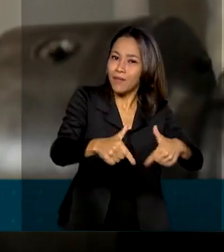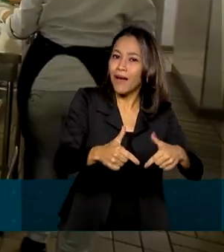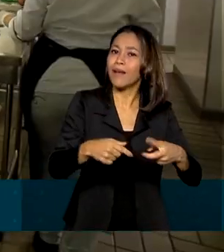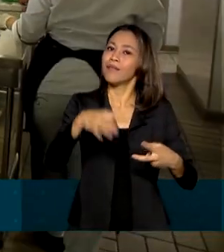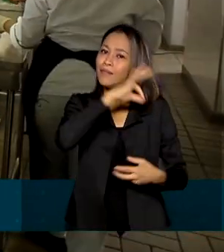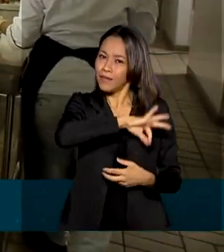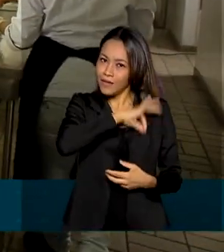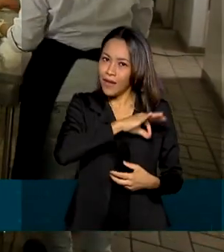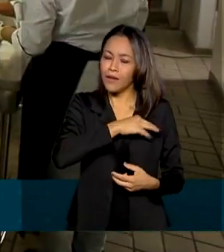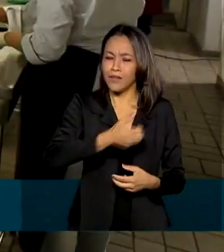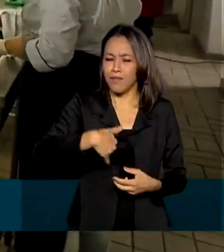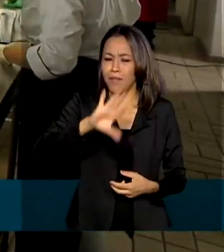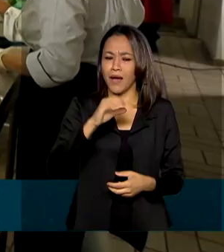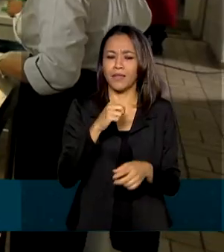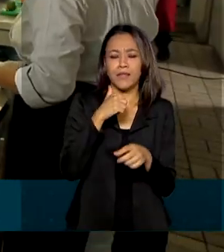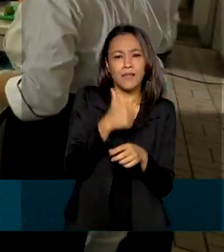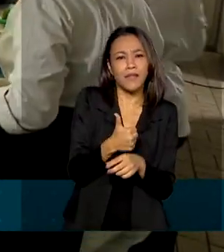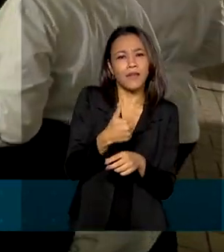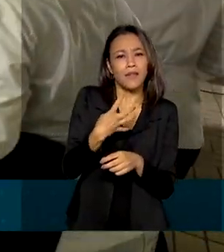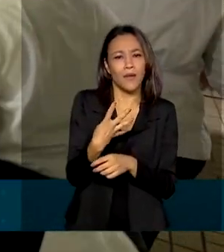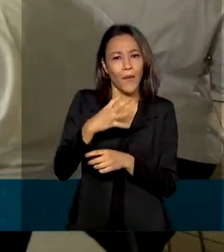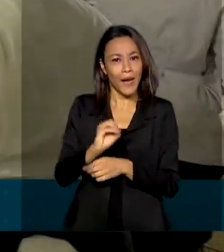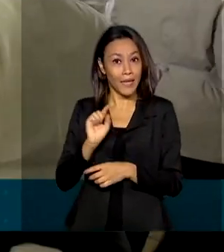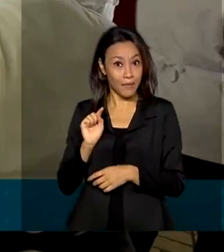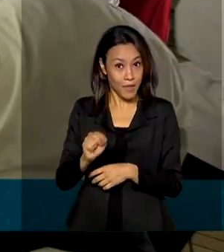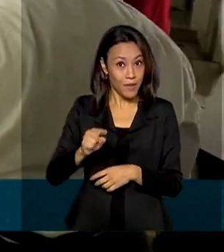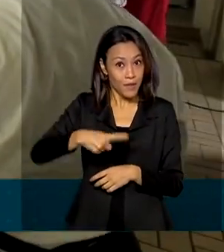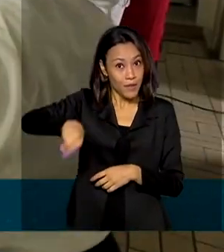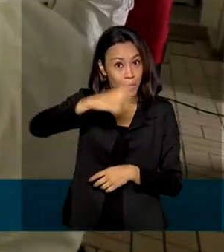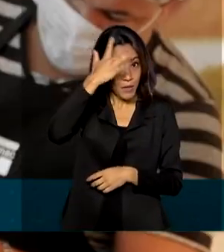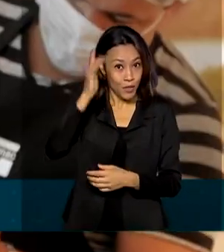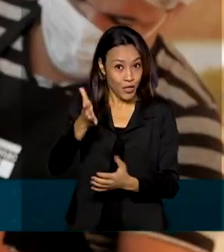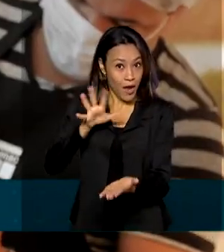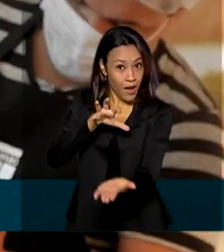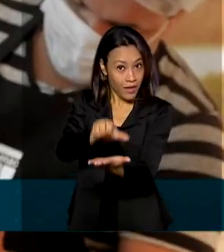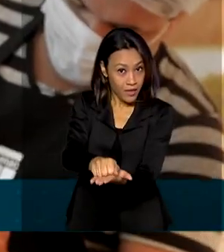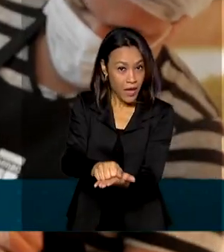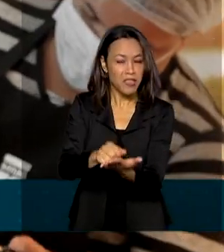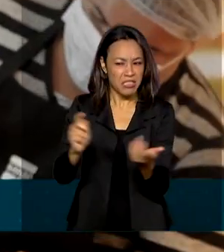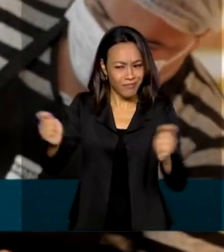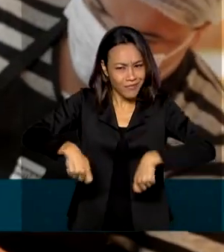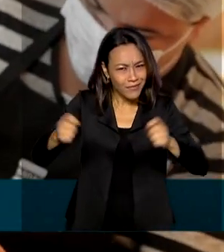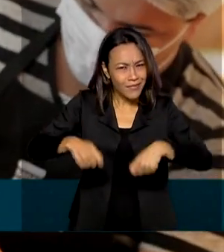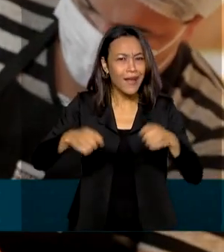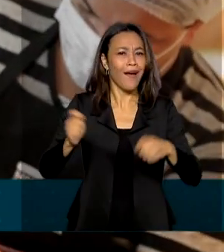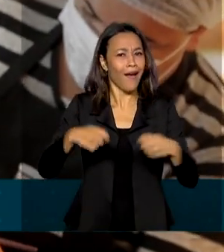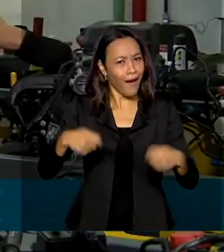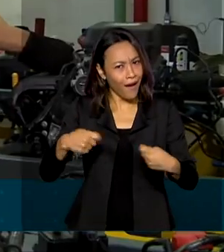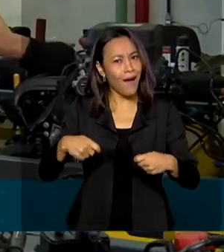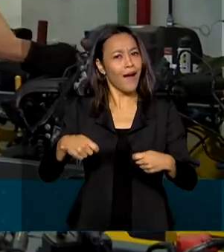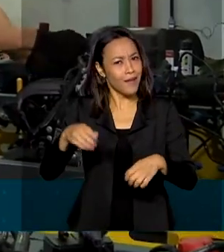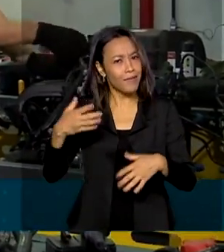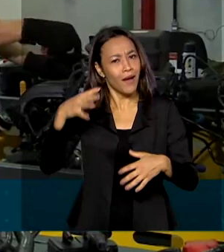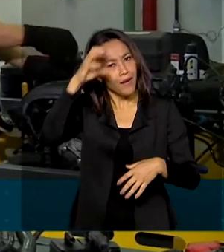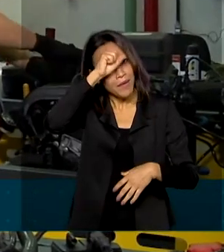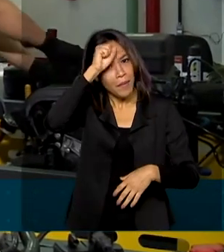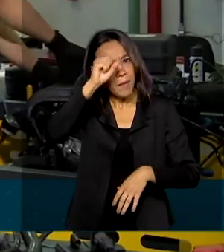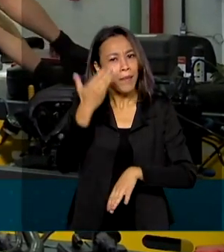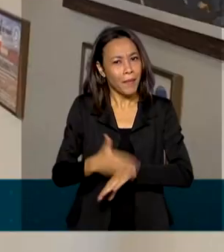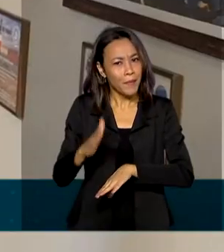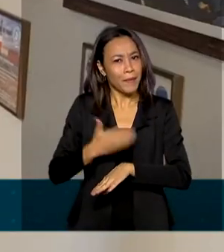São mais de 140 mil pessoas cadastradas, com o potencial para realizar os cursos